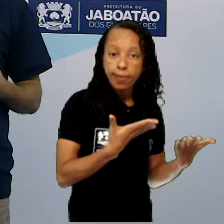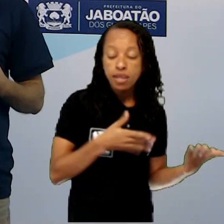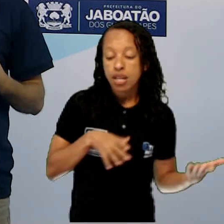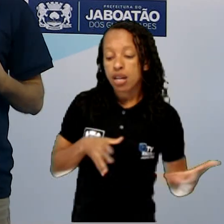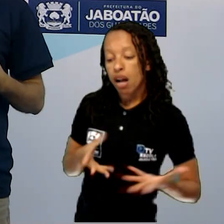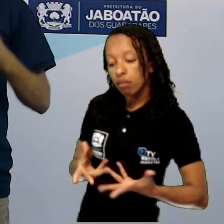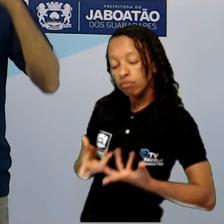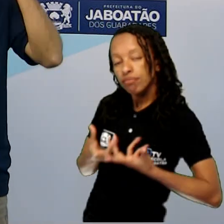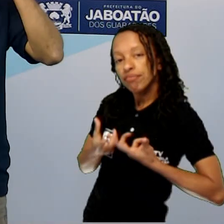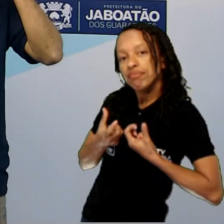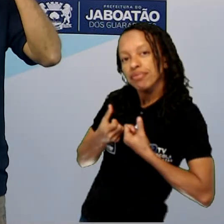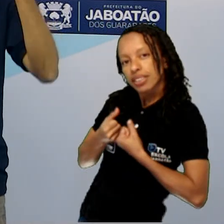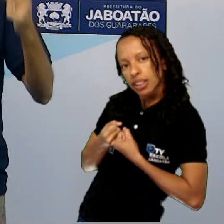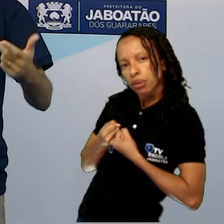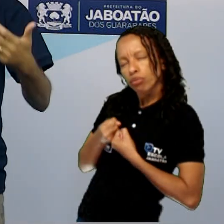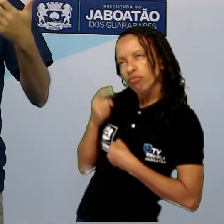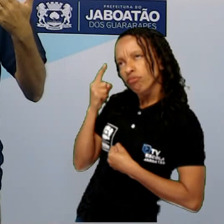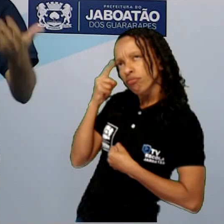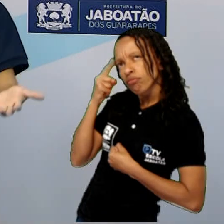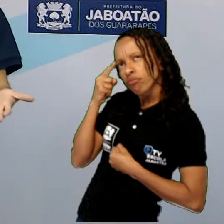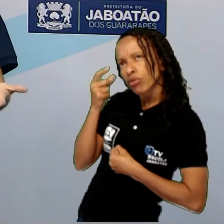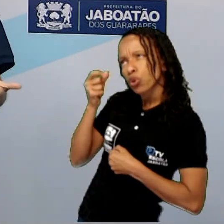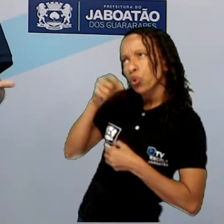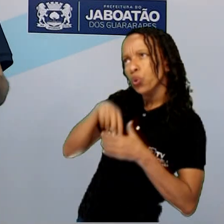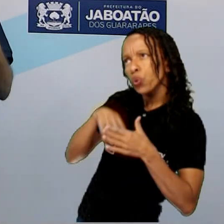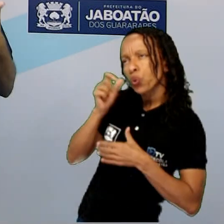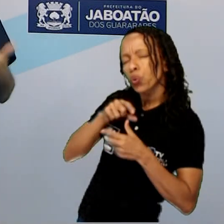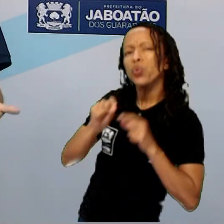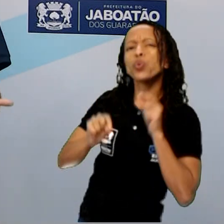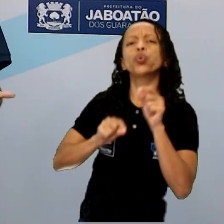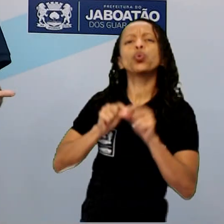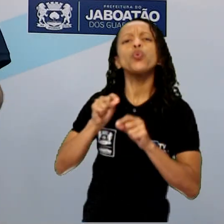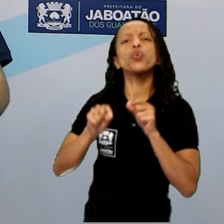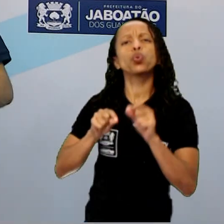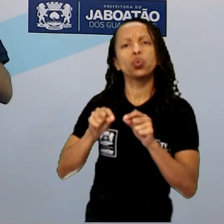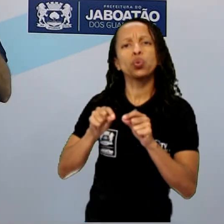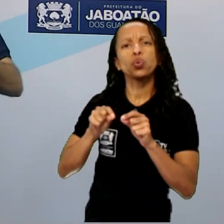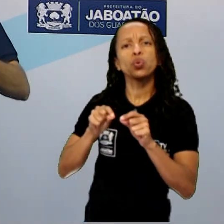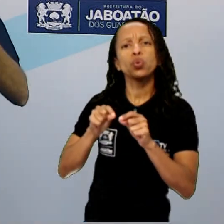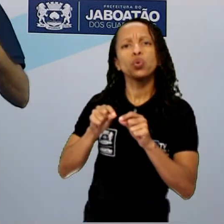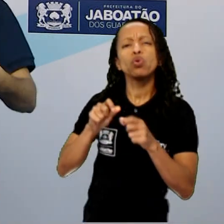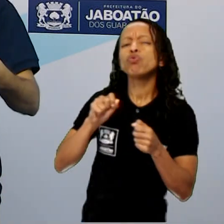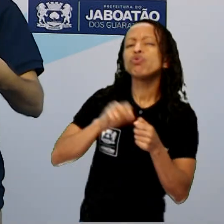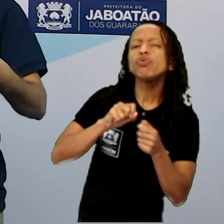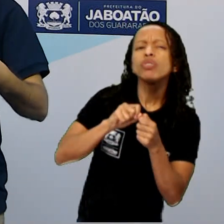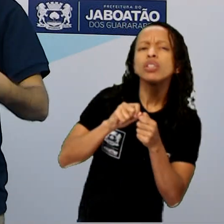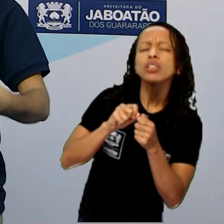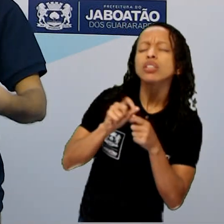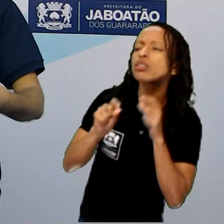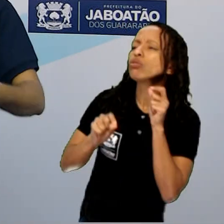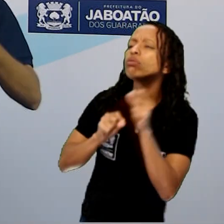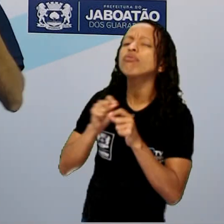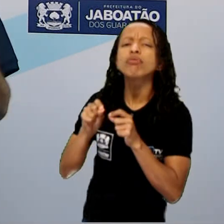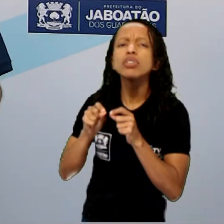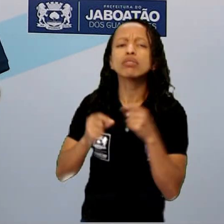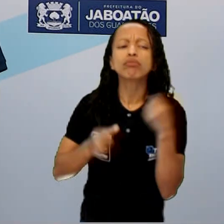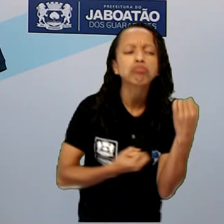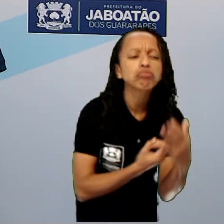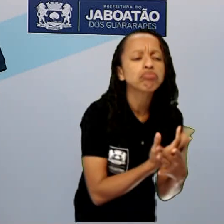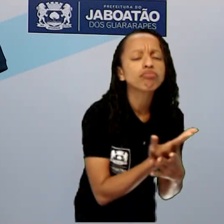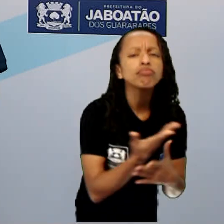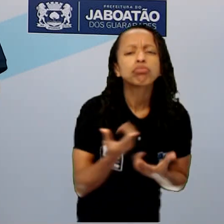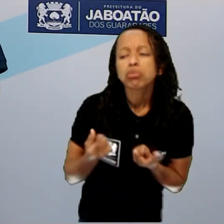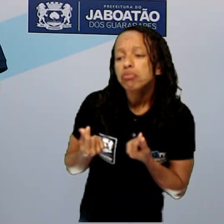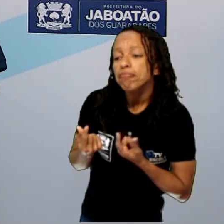terras pensaram, vou plantar o que nessa terra? O que é que eu vou fazer pra ganho?